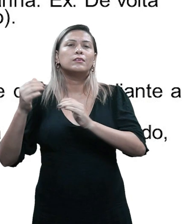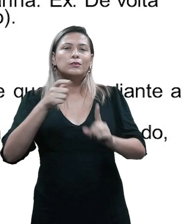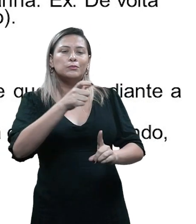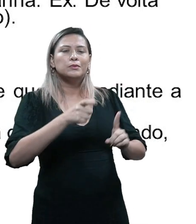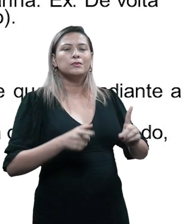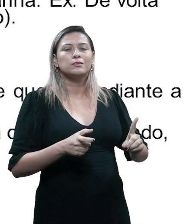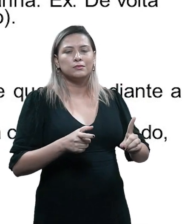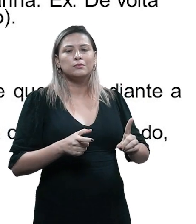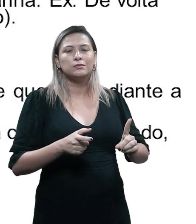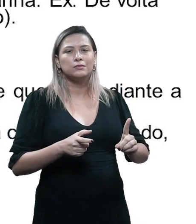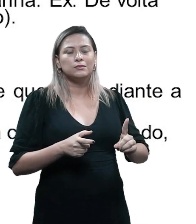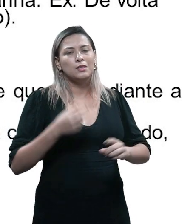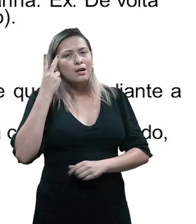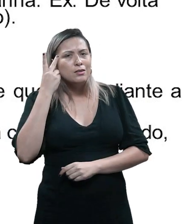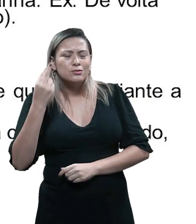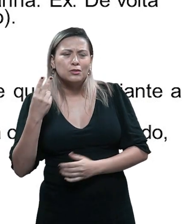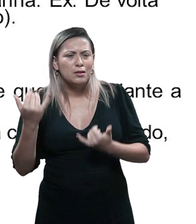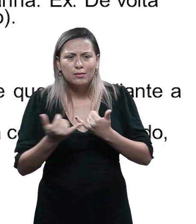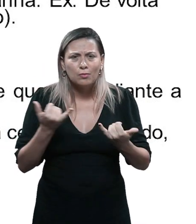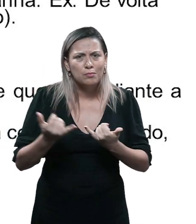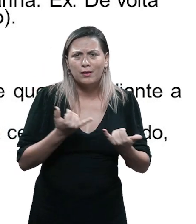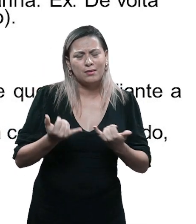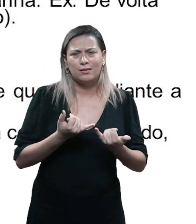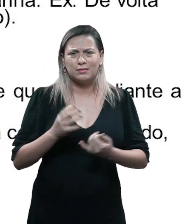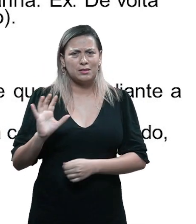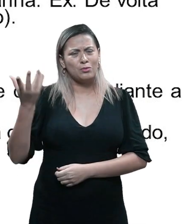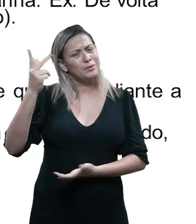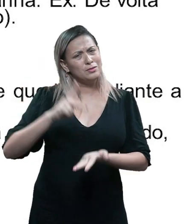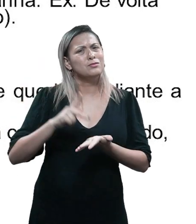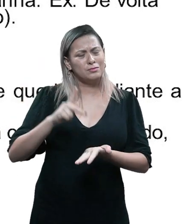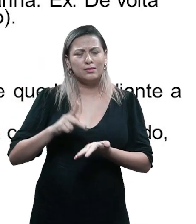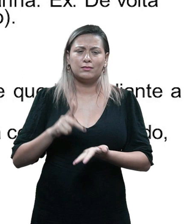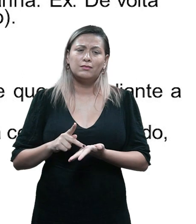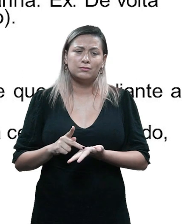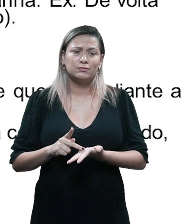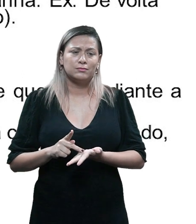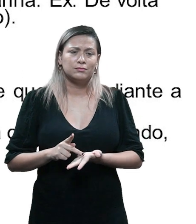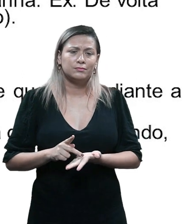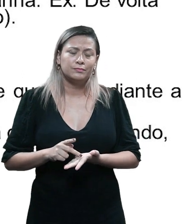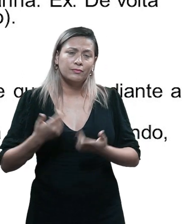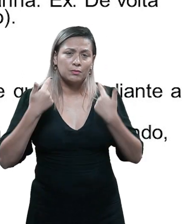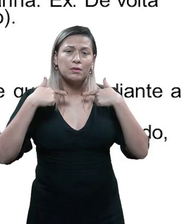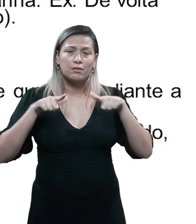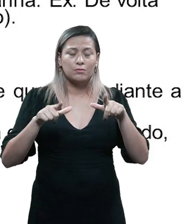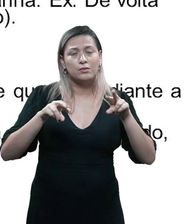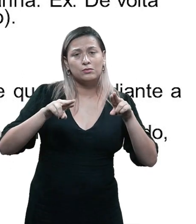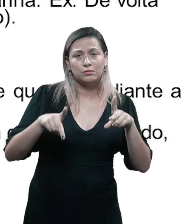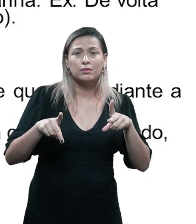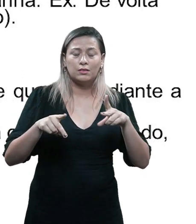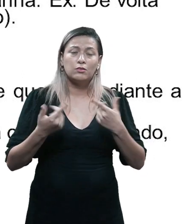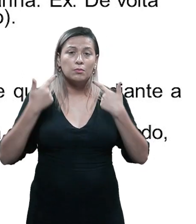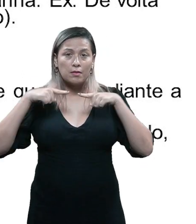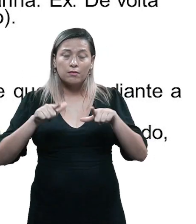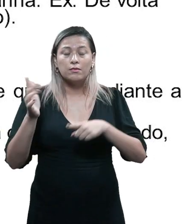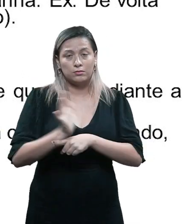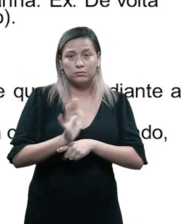Mesmo que a história não pareça plausível, na vida real, ela não será plausível. A gente está aqui falando de uma linguagem que é diferente,